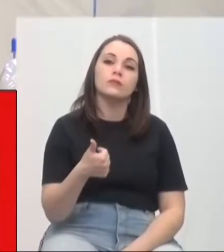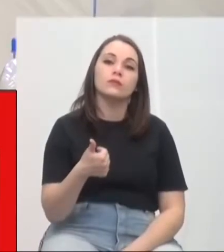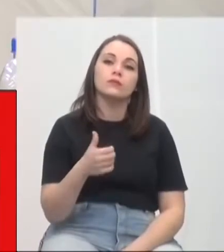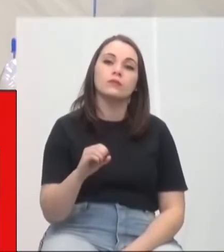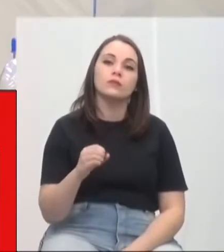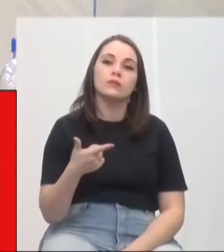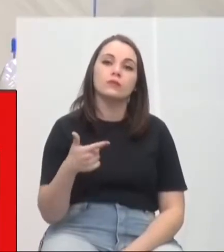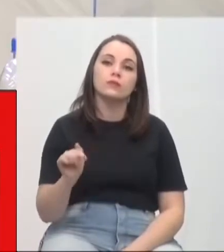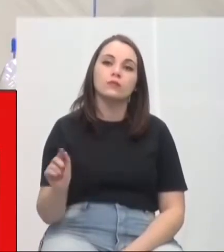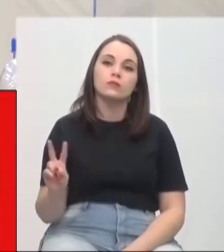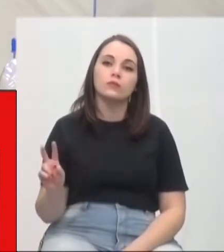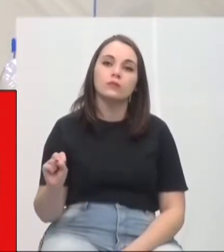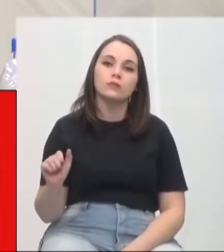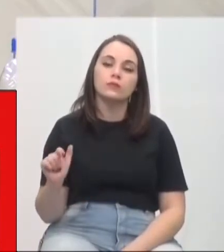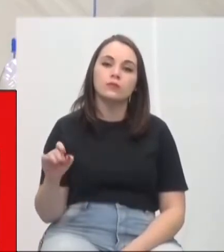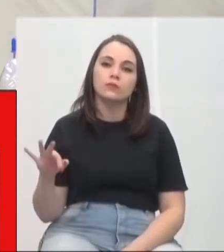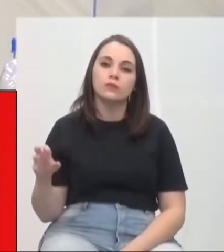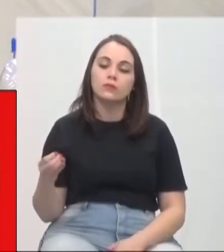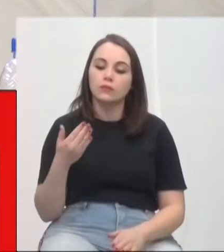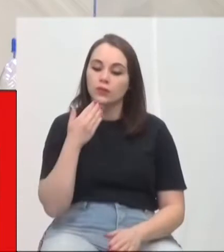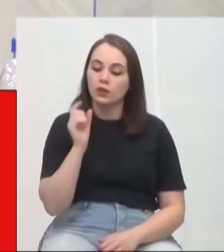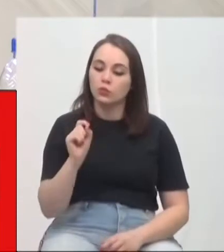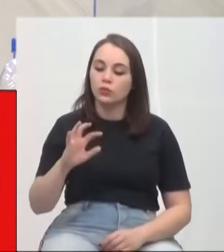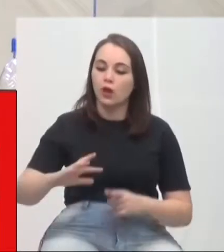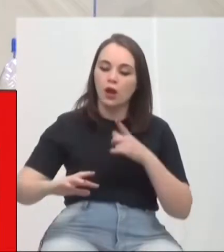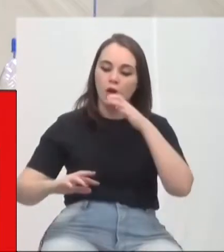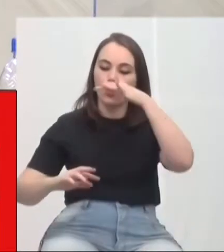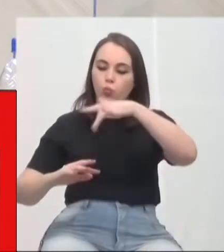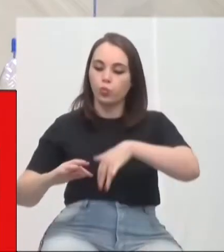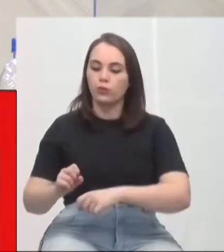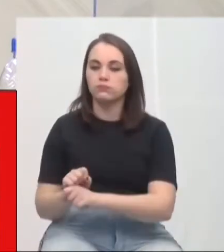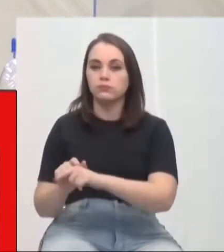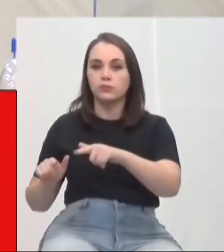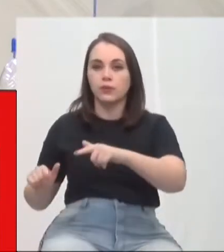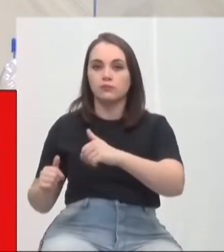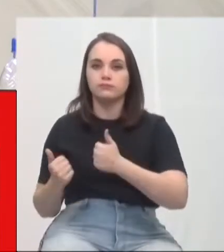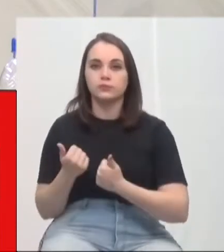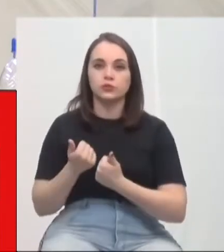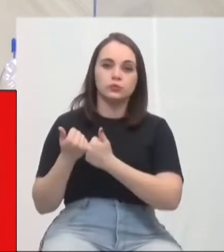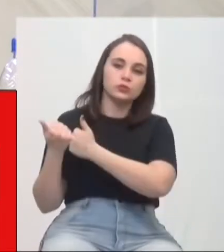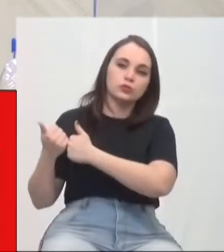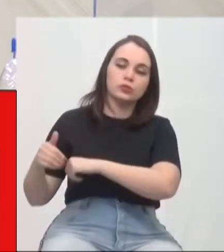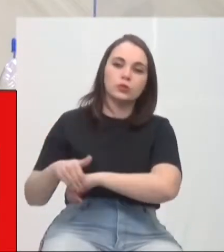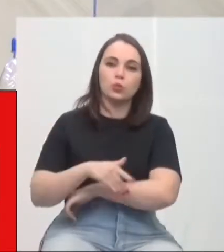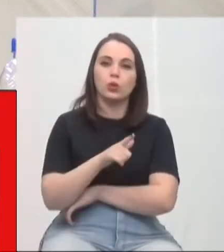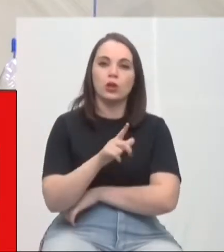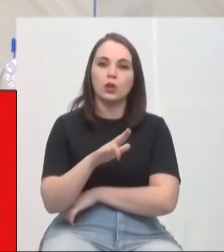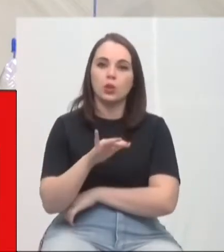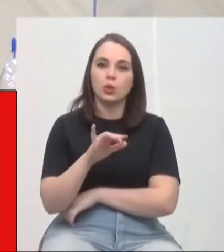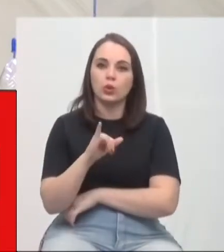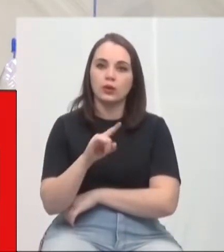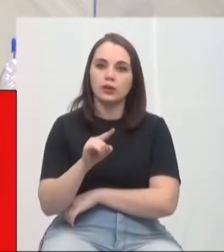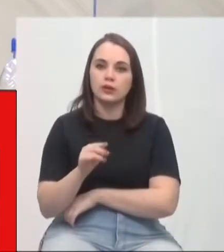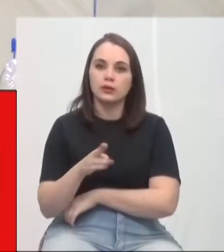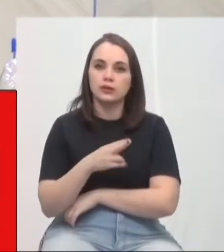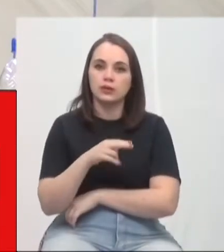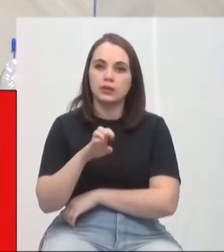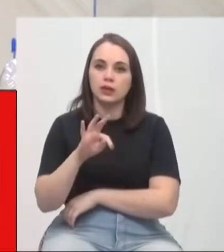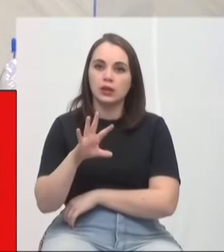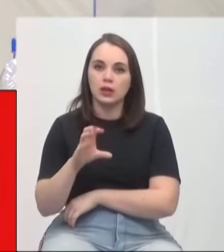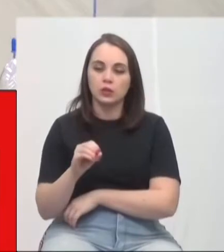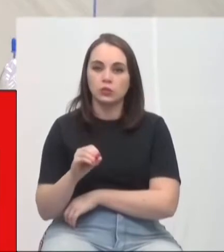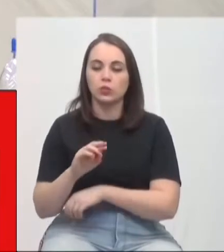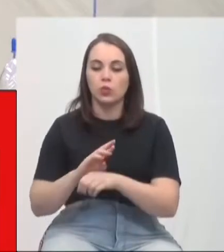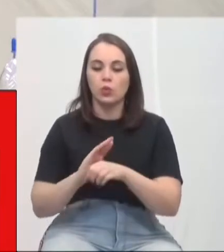21, autora, vereador Salésio Lima, limpeza e substituição da tampa de Boca de Lobo, da rua Luiz Neto, esquina com a rodovia Luiz Rosso, bairro Recanto